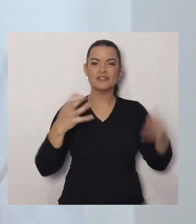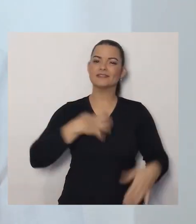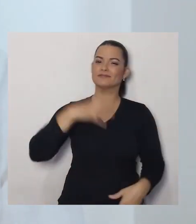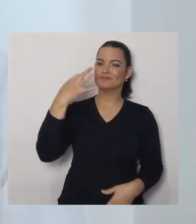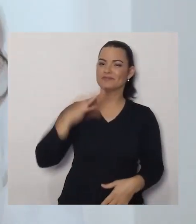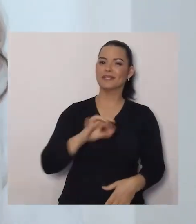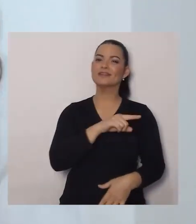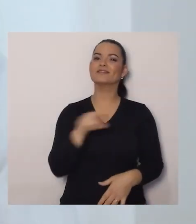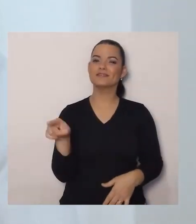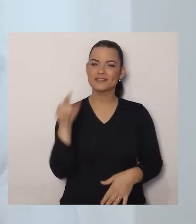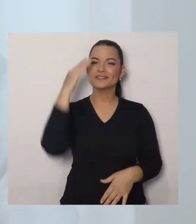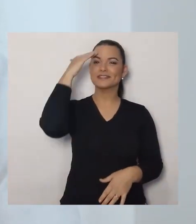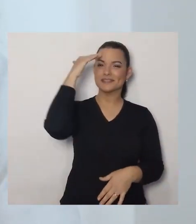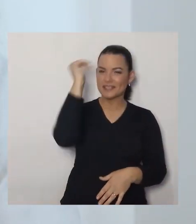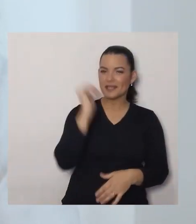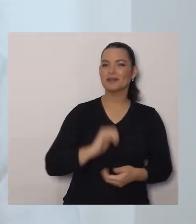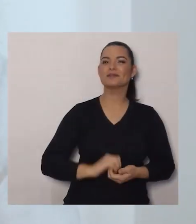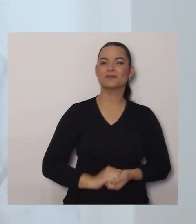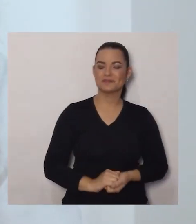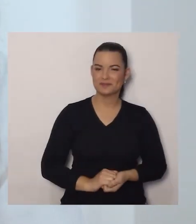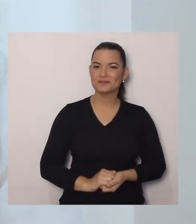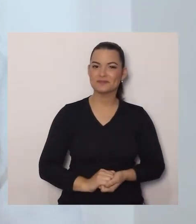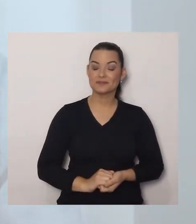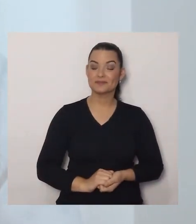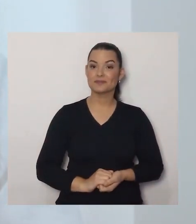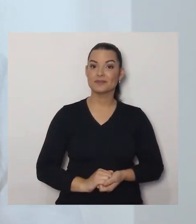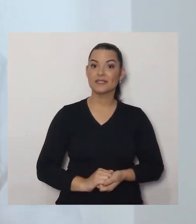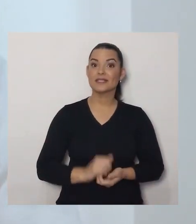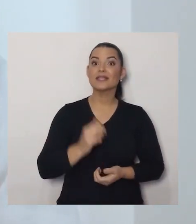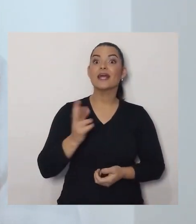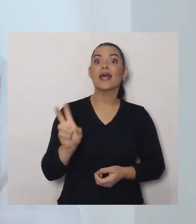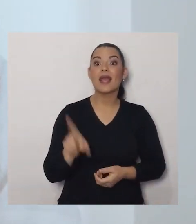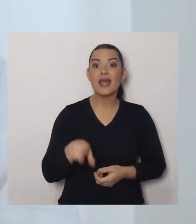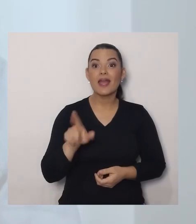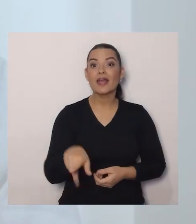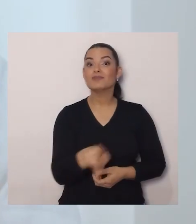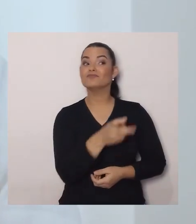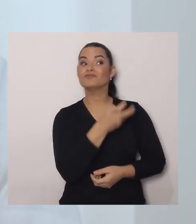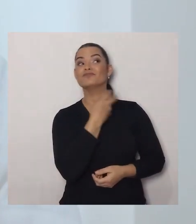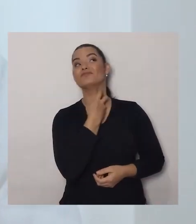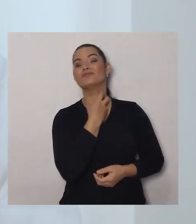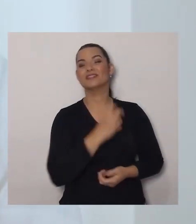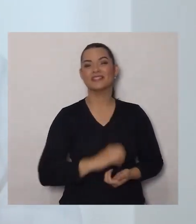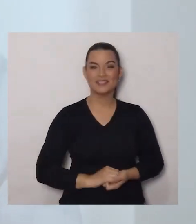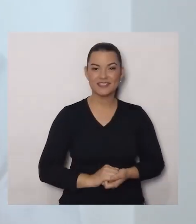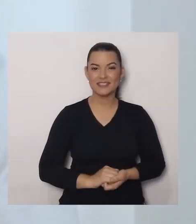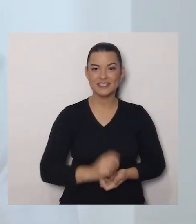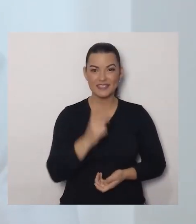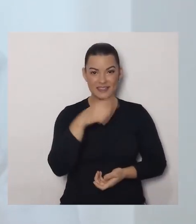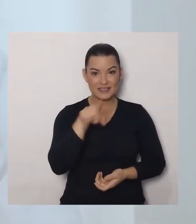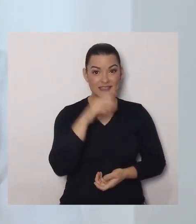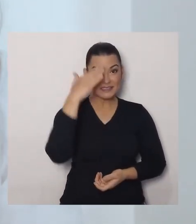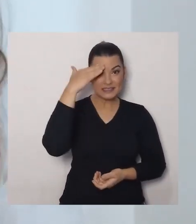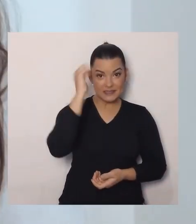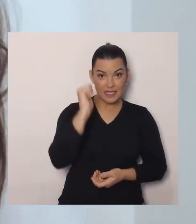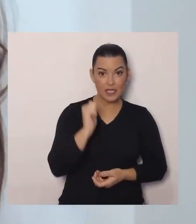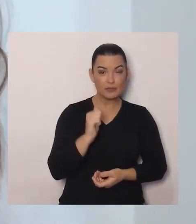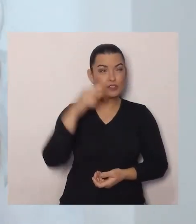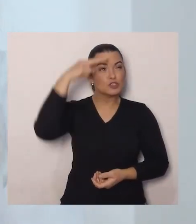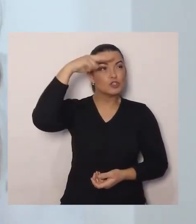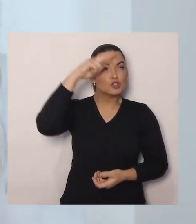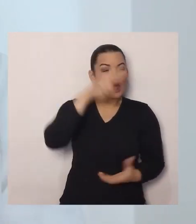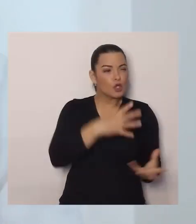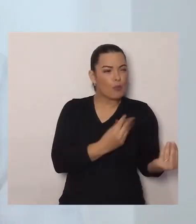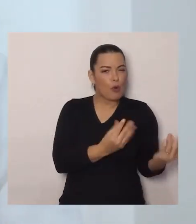tinha certeza que vocês iriam descobrir. São os morcegos. E vocês sabem que tem muitas